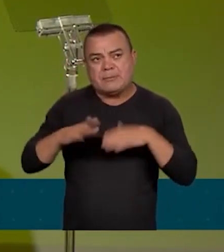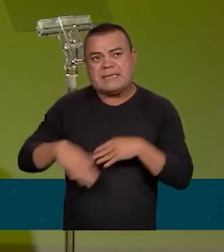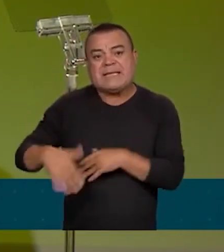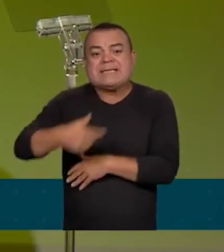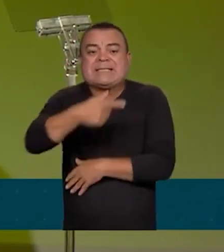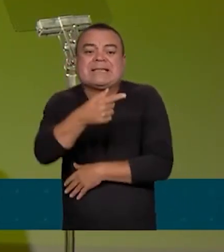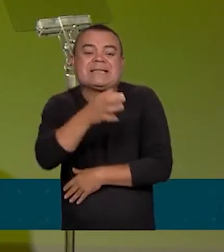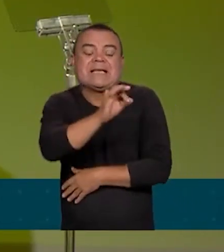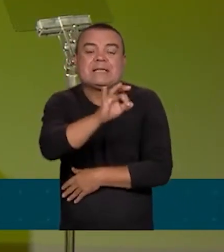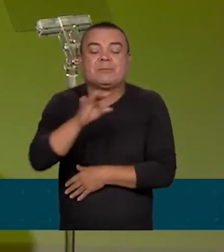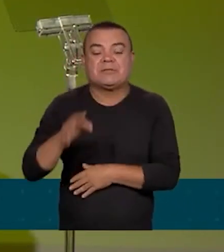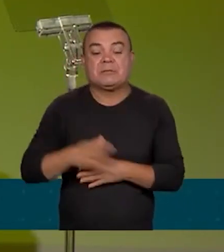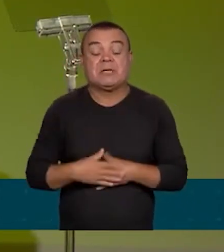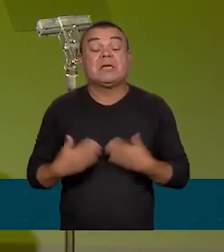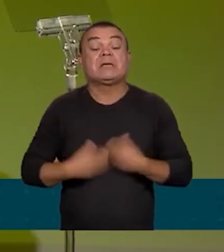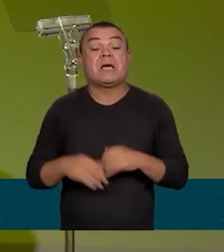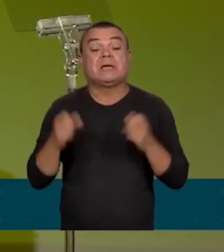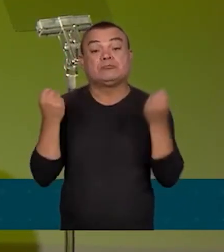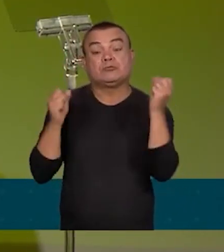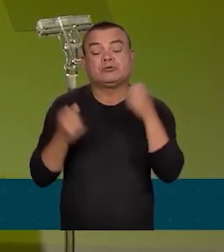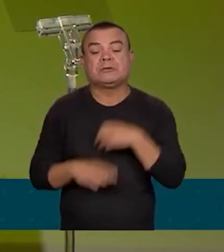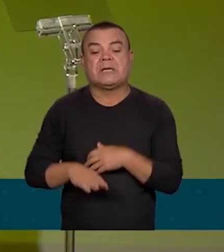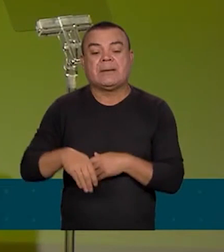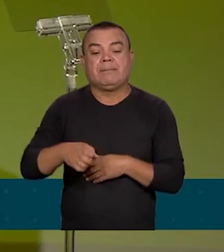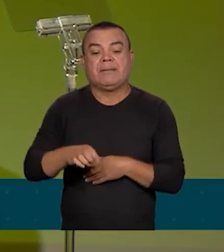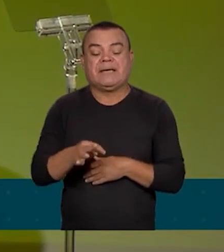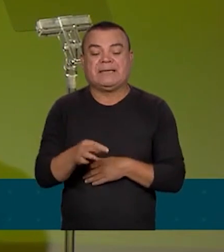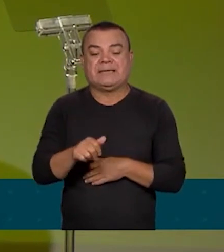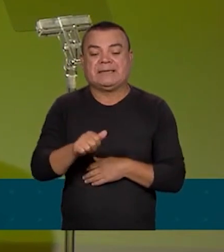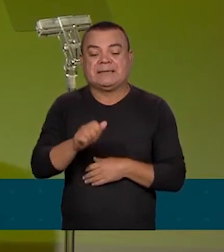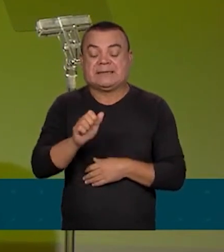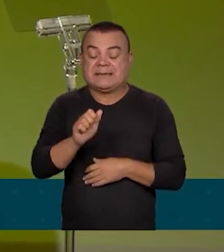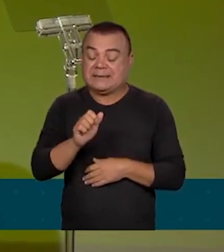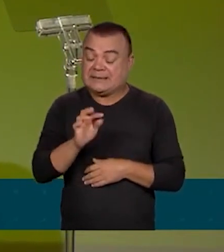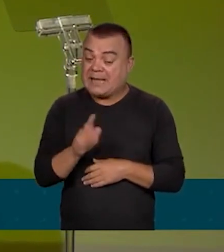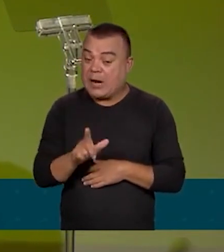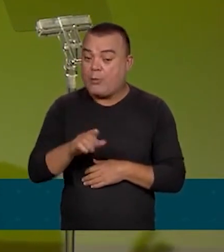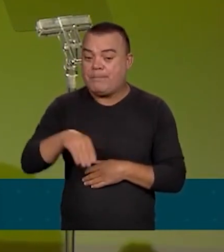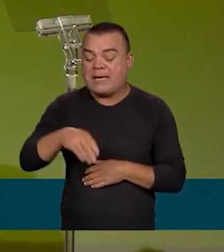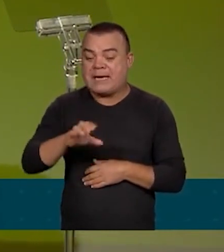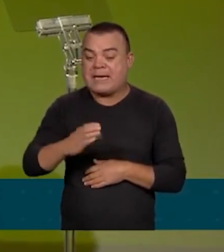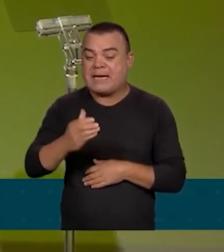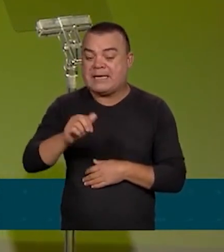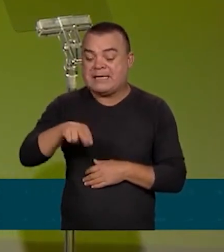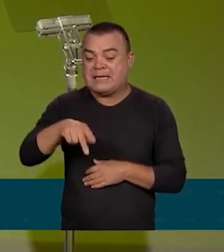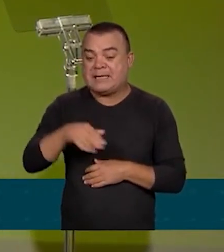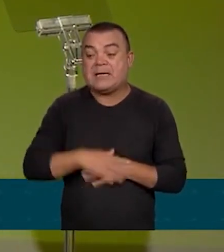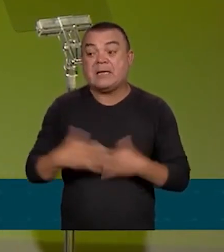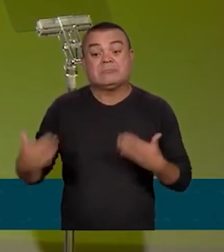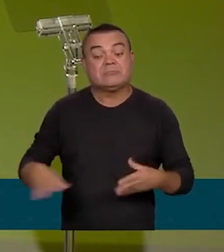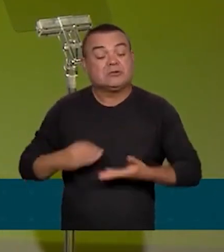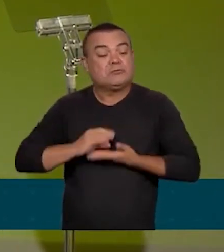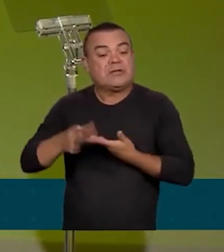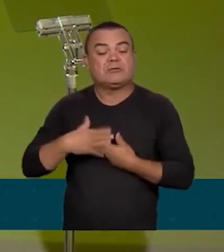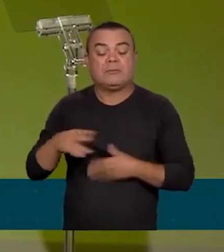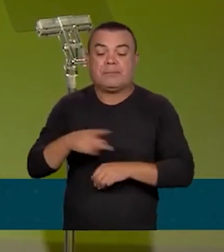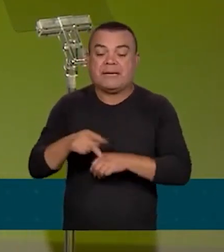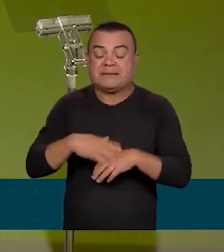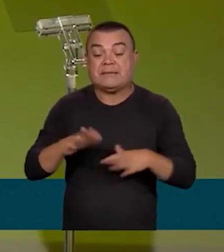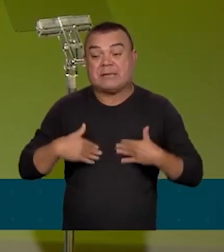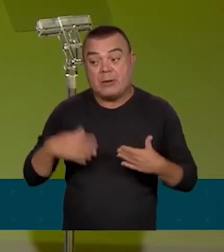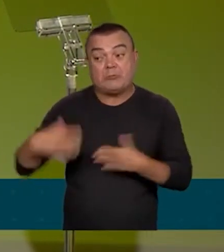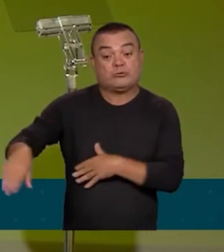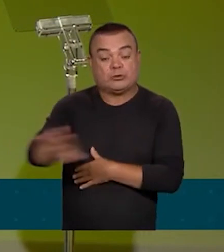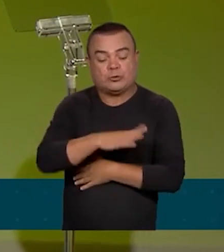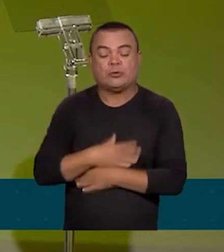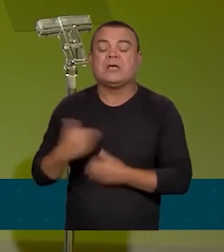do que a indústria metal-mecânica emprega no país. Portanto, é um setor importante que contribui bastante